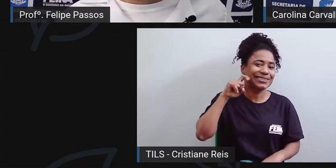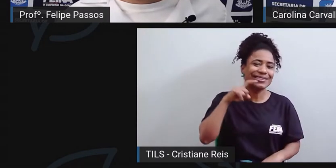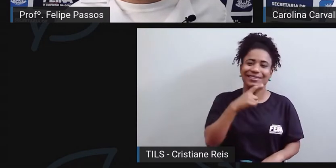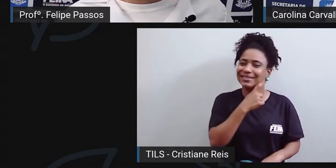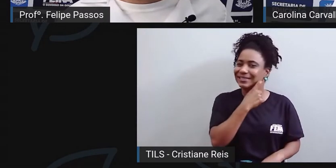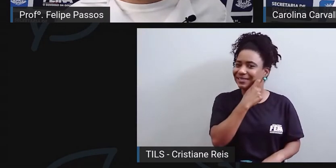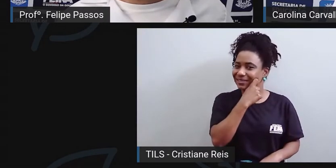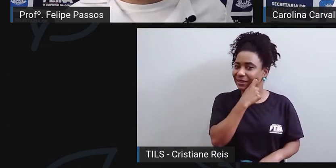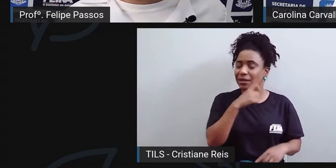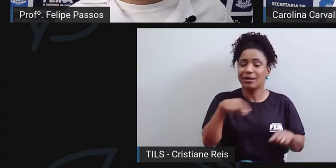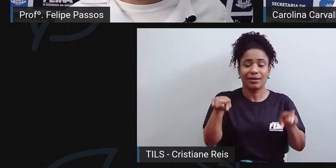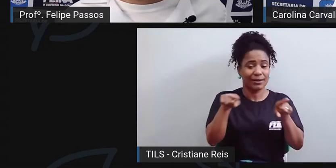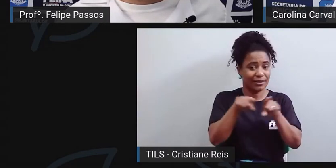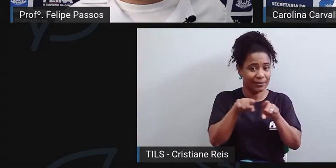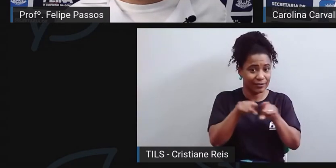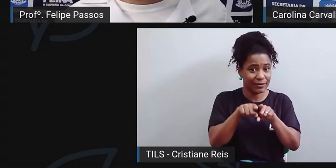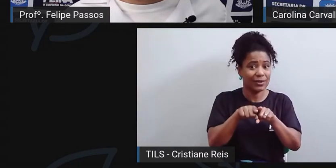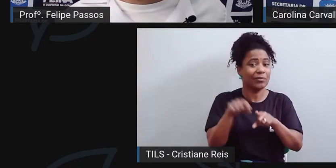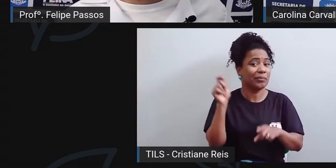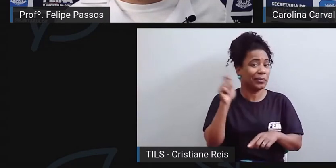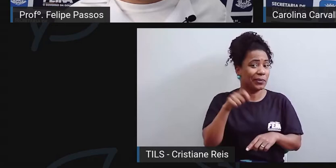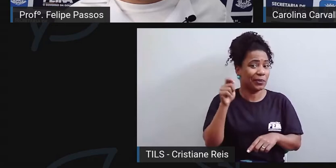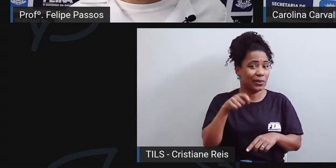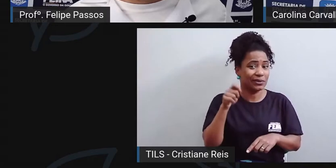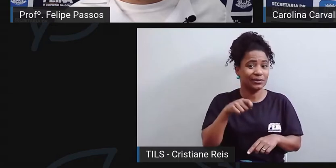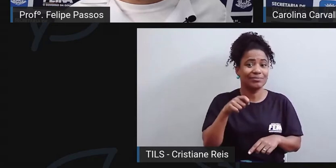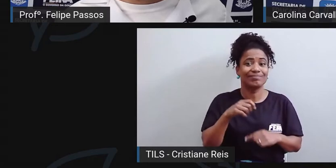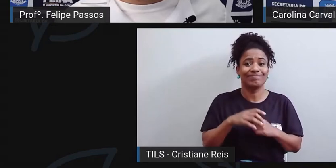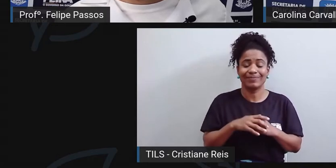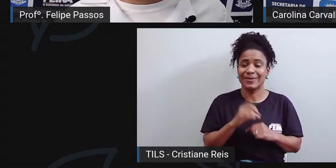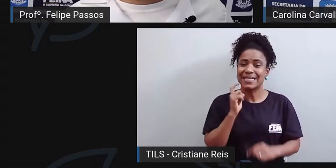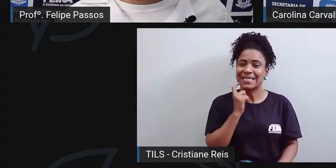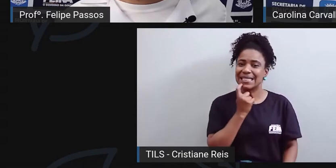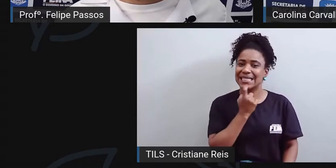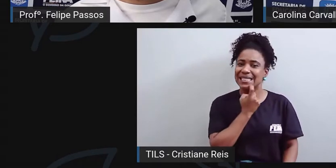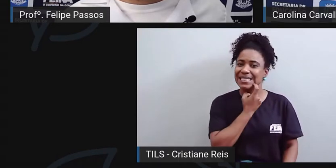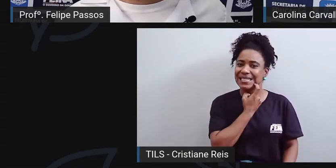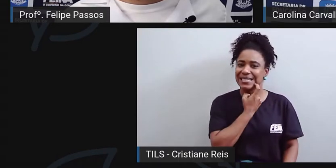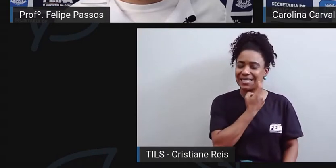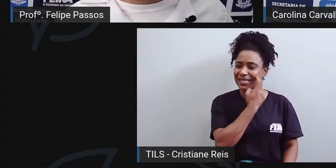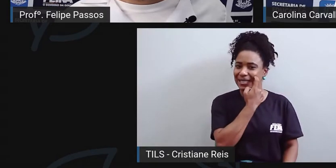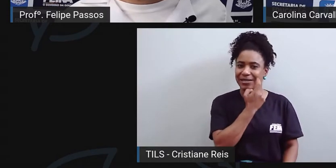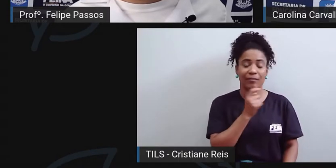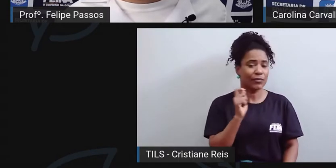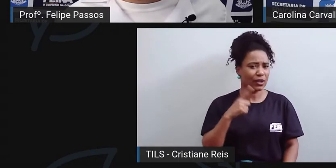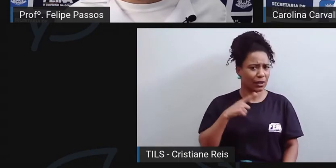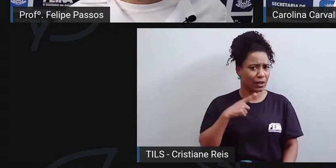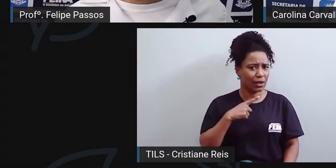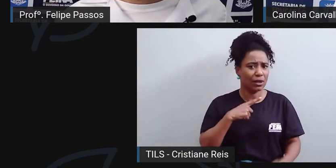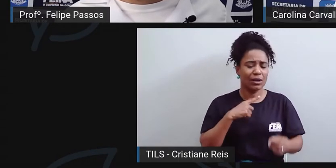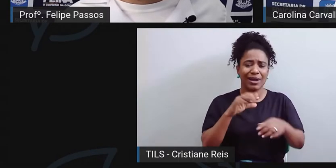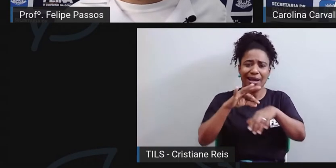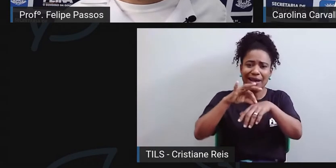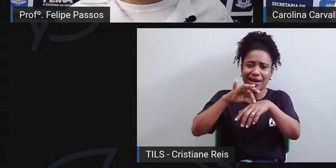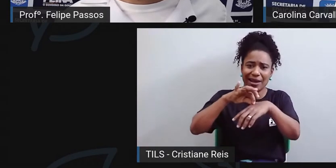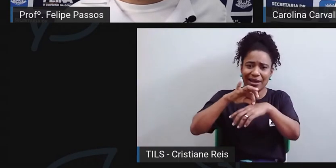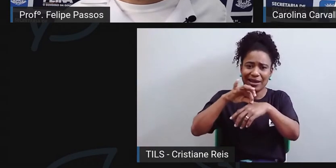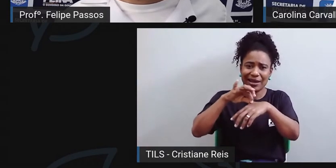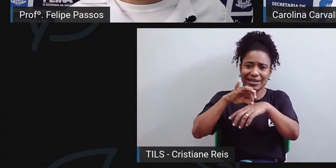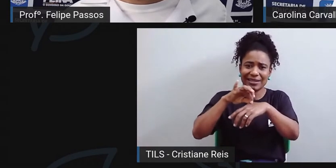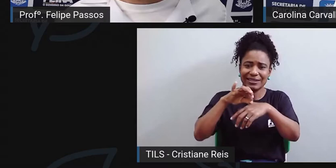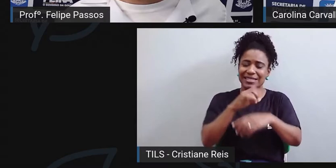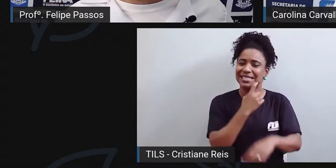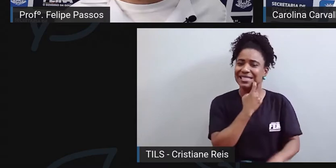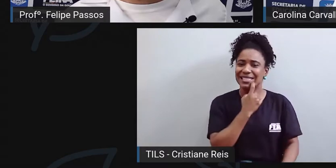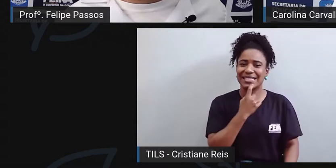causado pela placa bacteriana, mas que vai afetar as nossas gengivas. Então, é o que a gente chama de doença